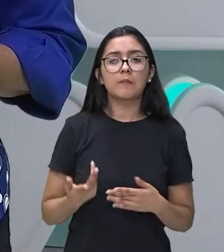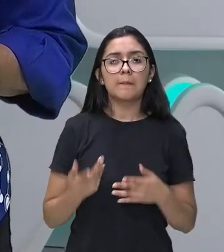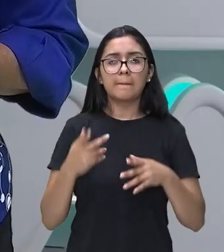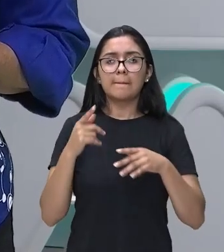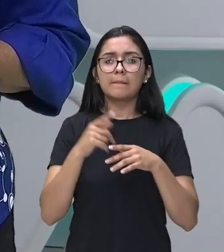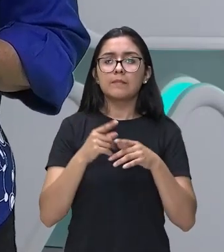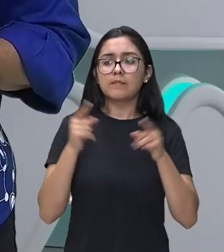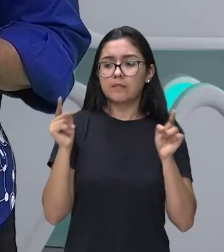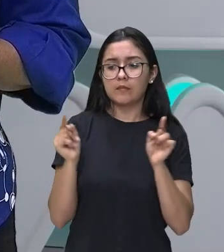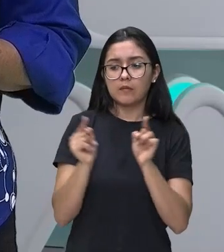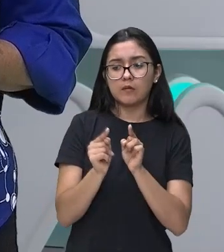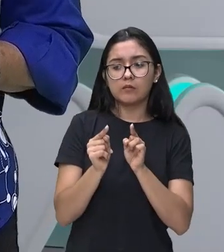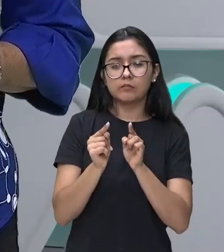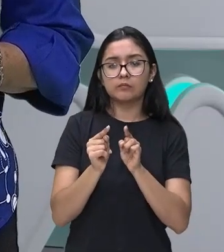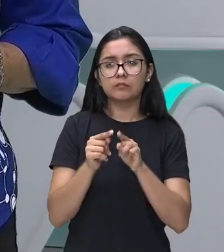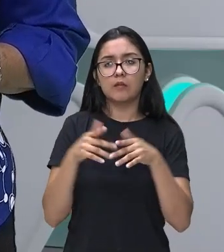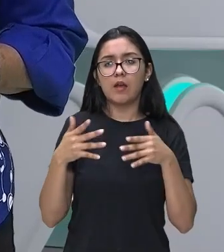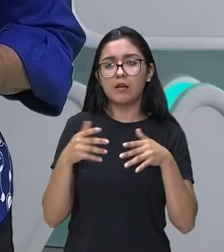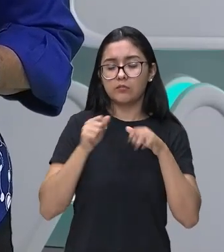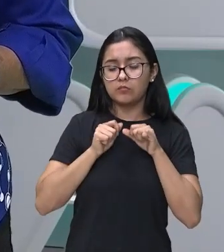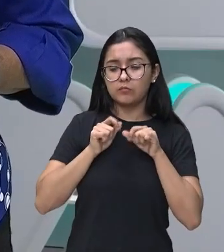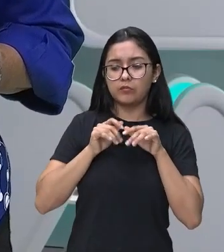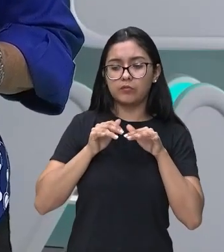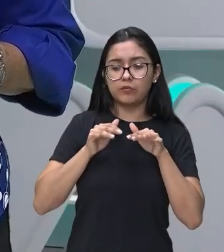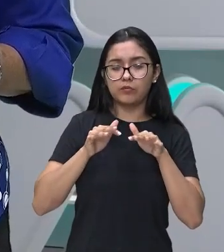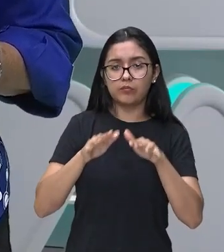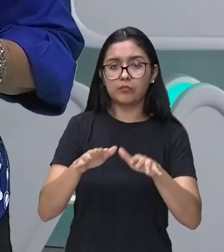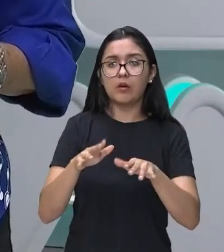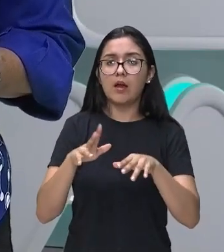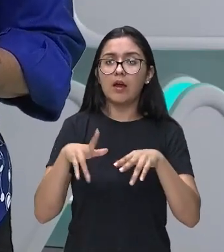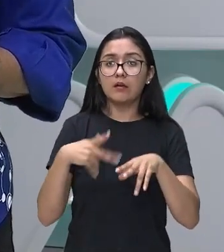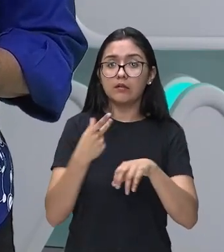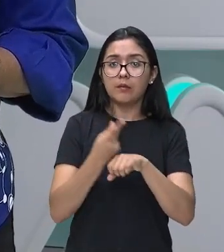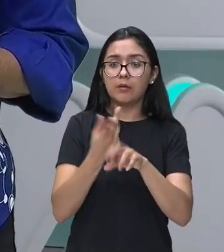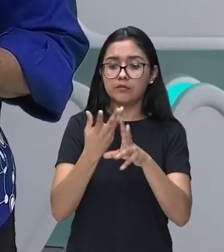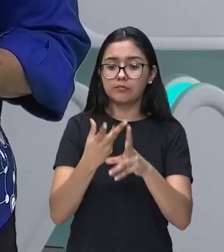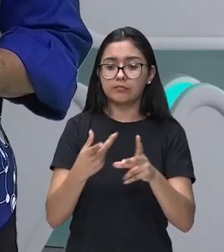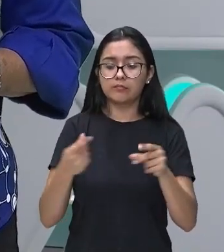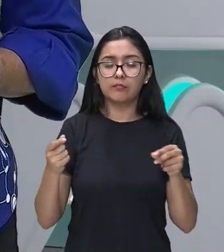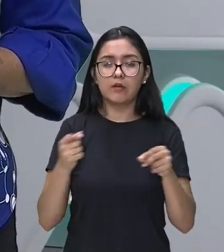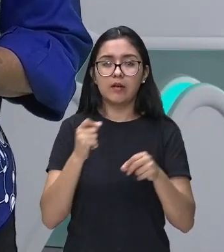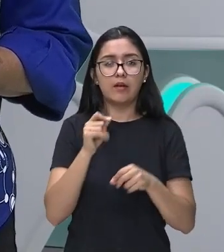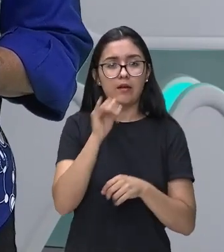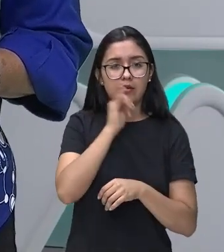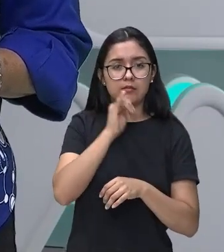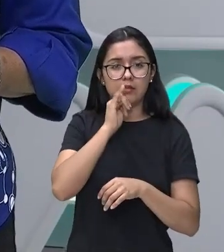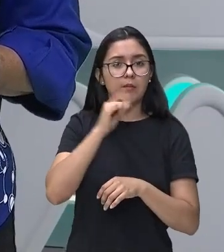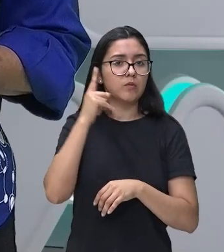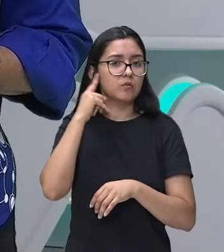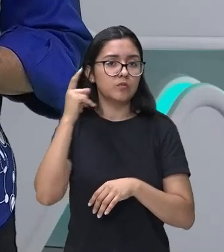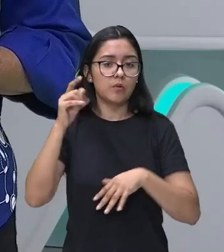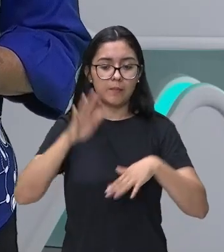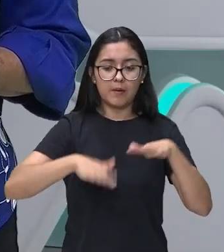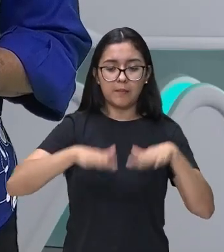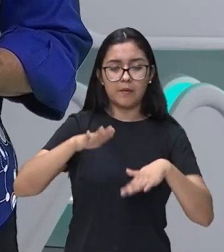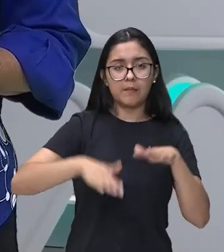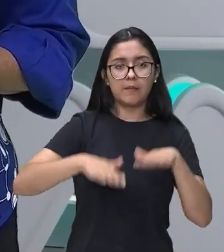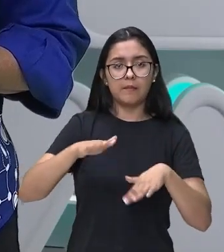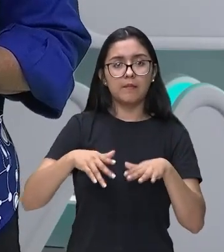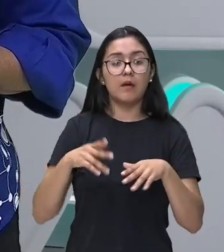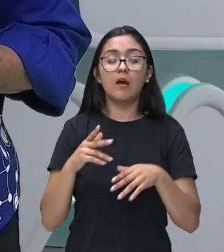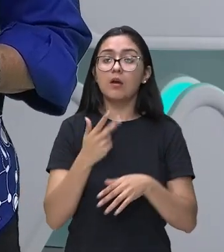suando por um breve período, como o som dos tambores. E outros têm ressonância